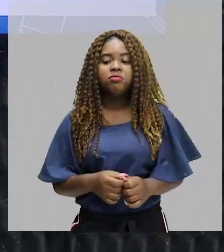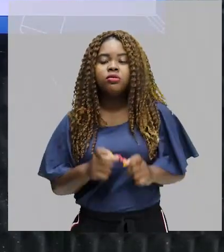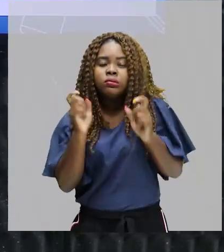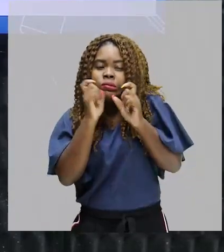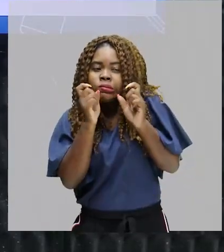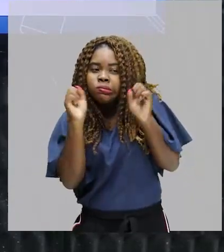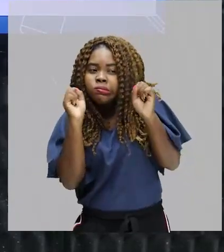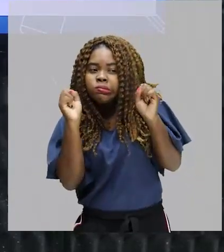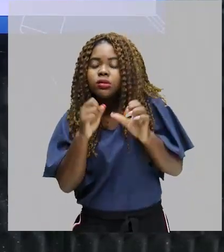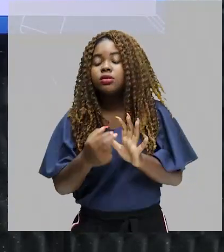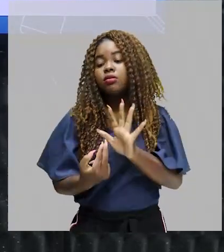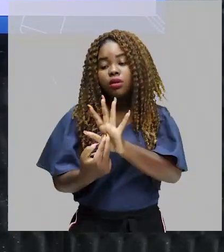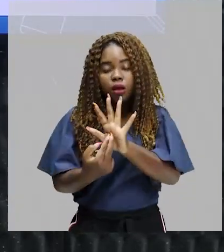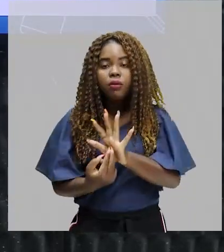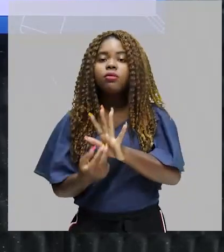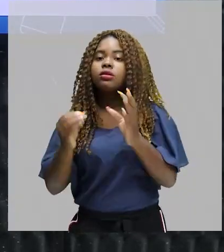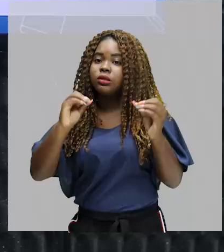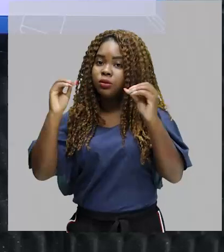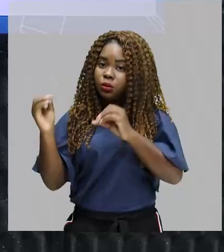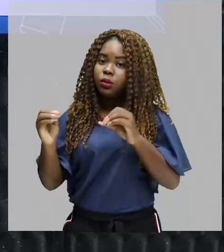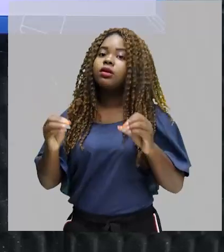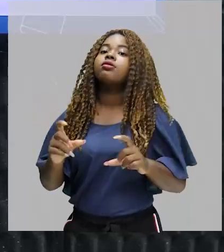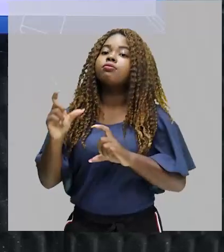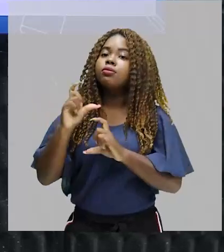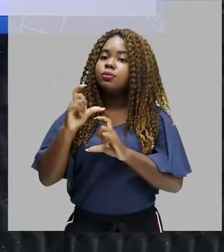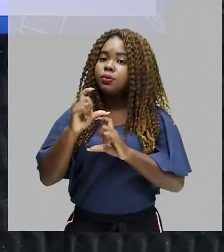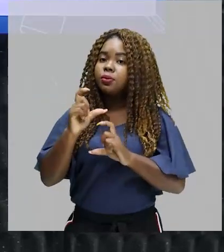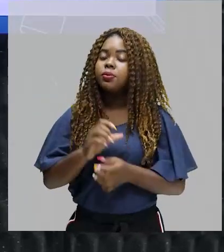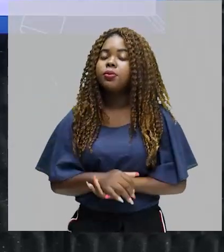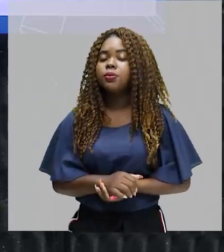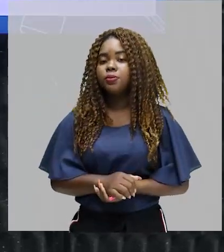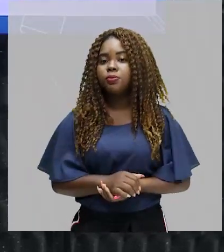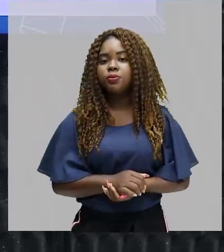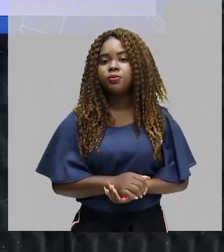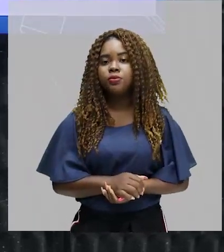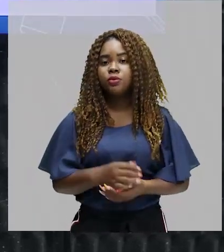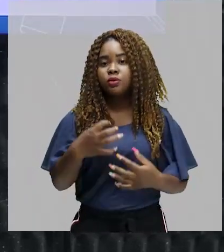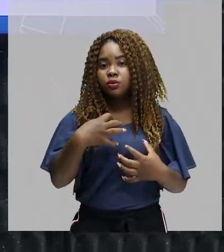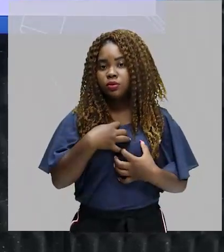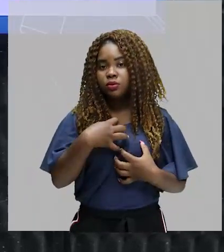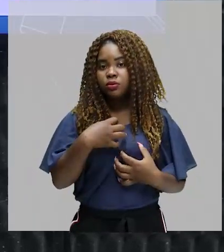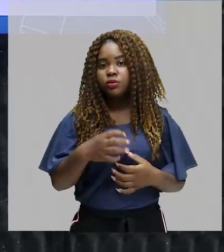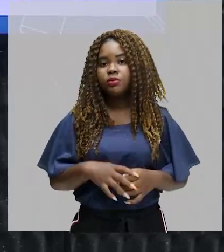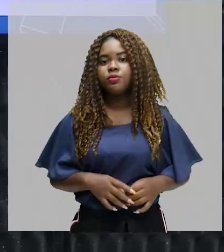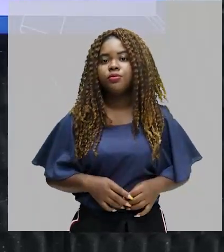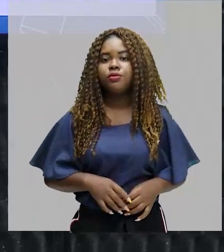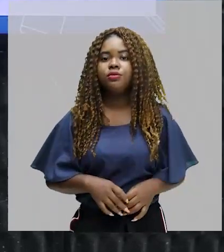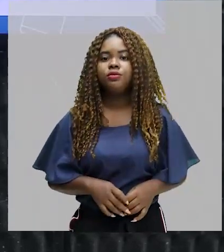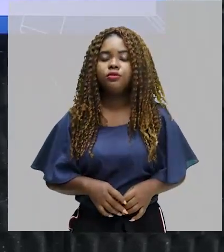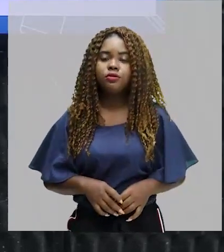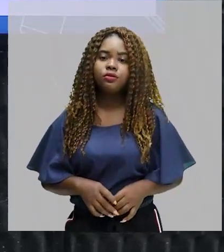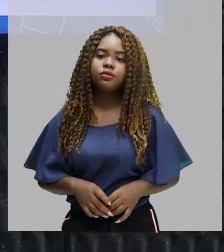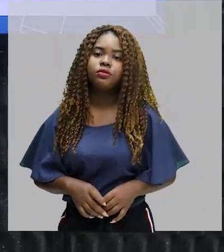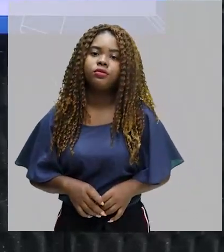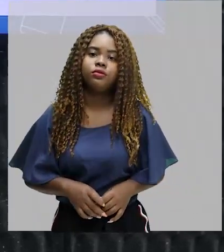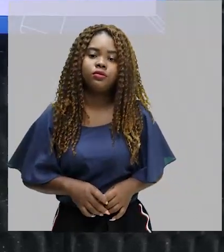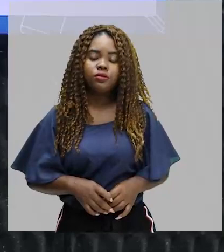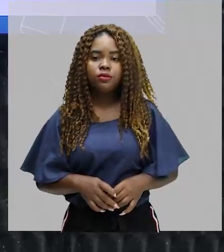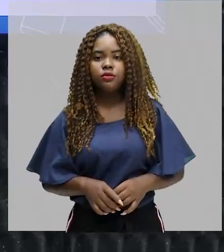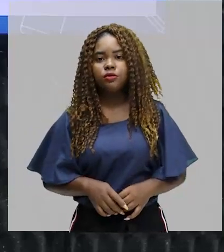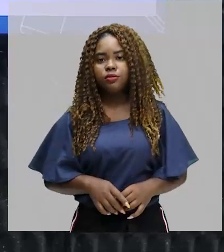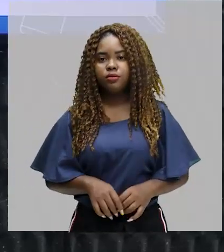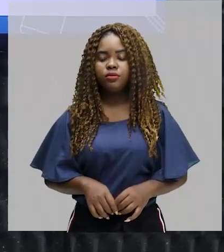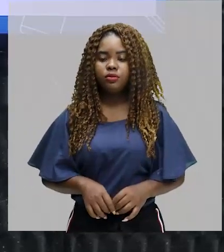frio. Então, as interjeições, elas servem para quê? Para que a gente possa expressar todos os nossos sentimentos, sentimentos